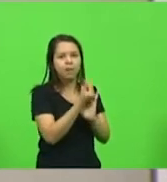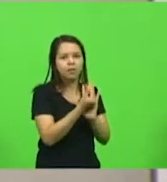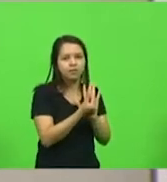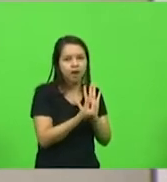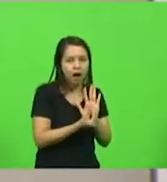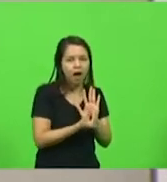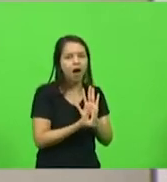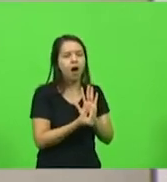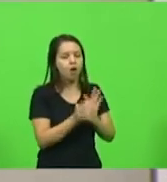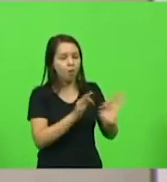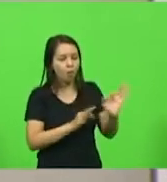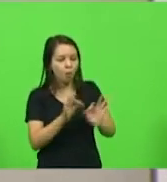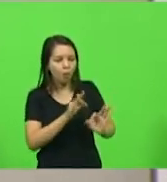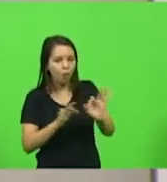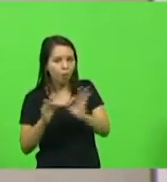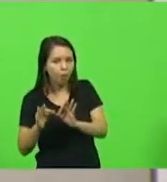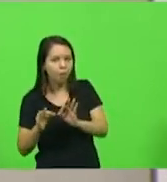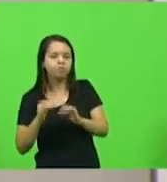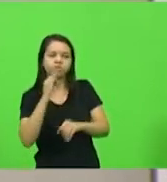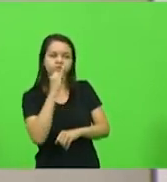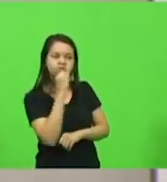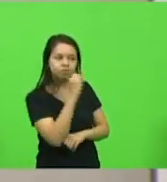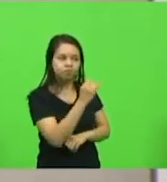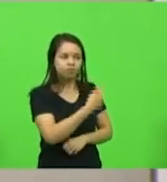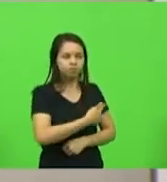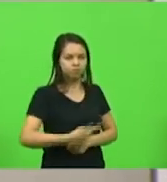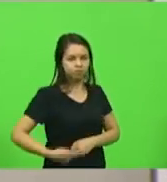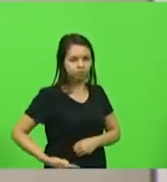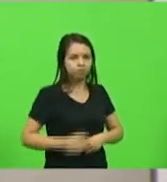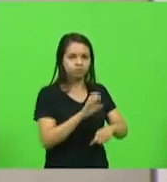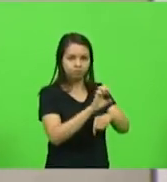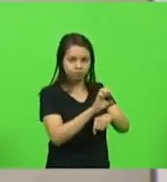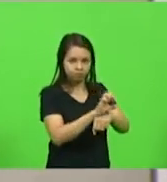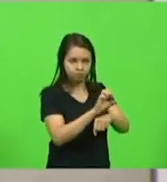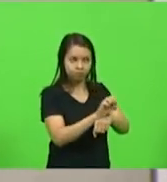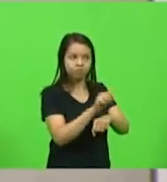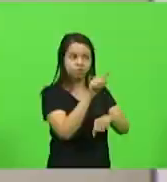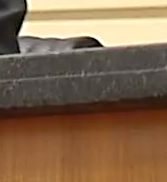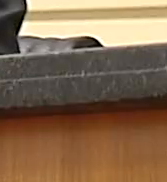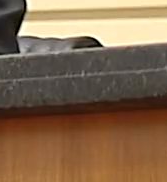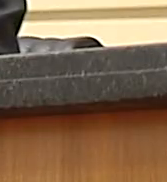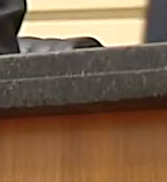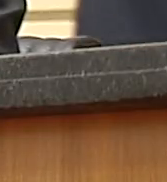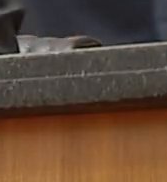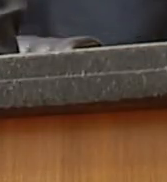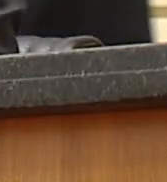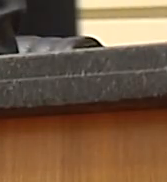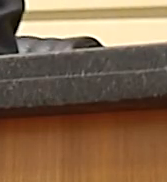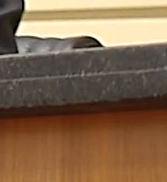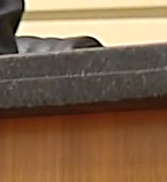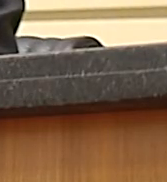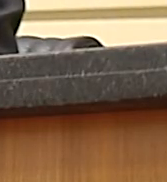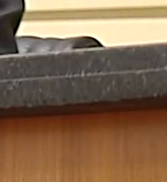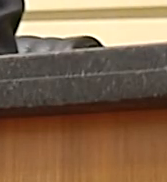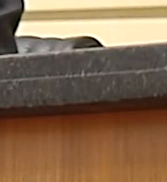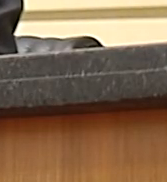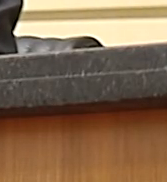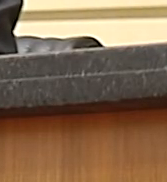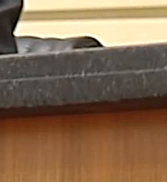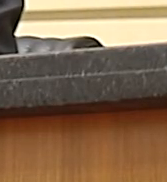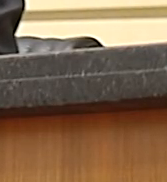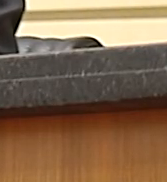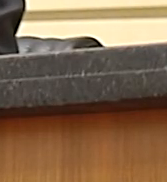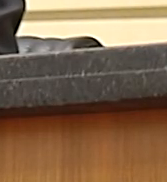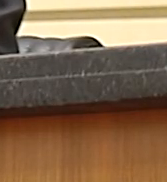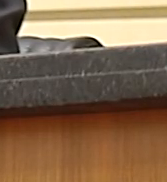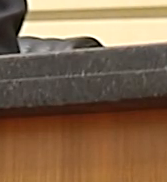ao governo do estado de Santa Catarina para o atendimento dessas situações pontuais. O presidente encerrou reforçando